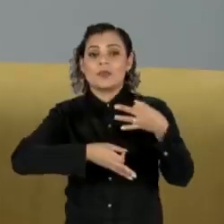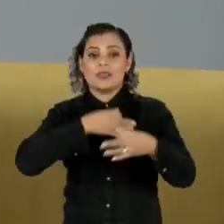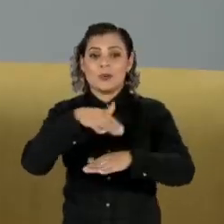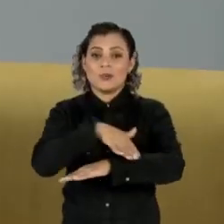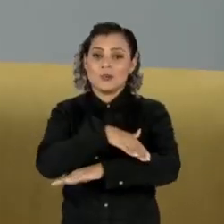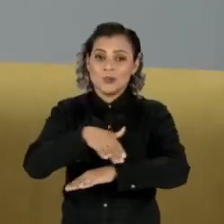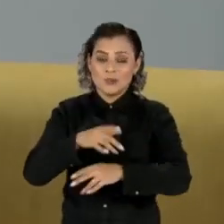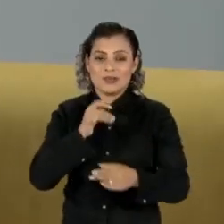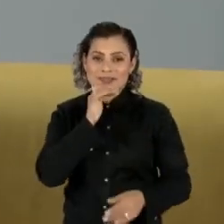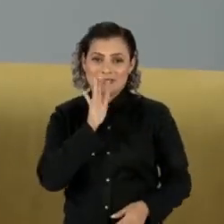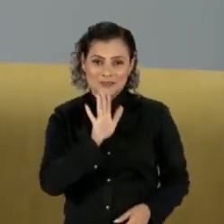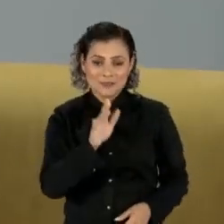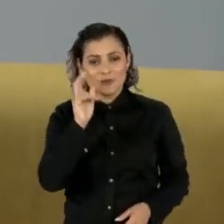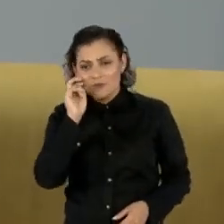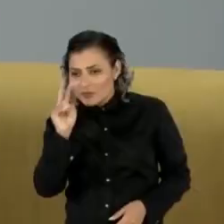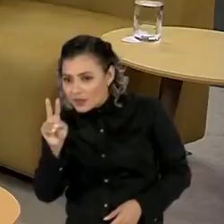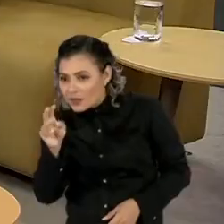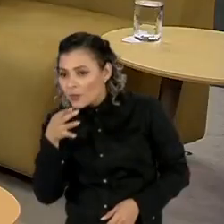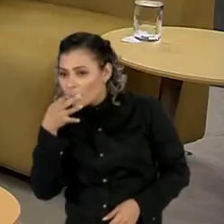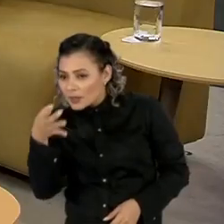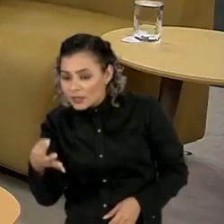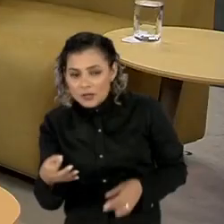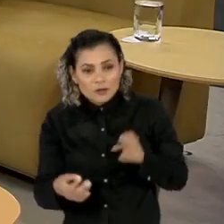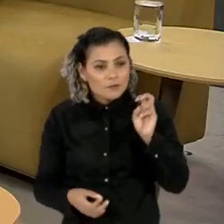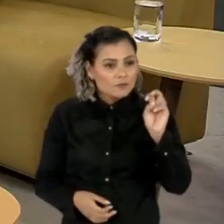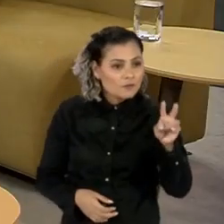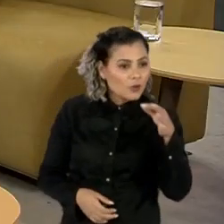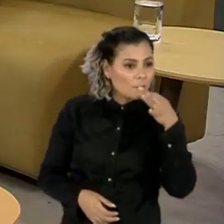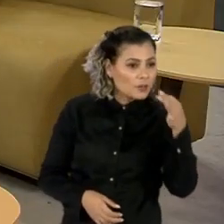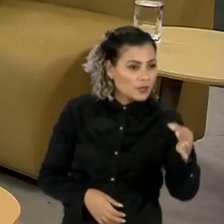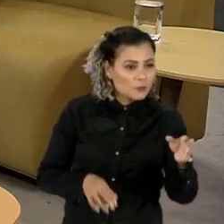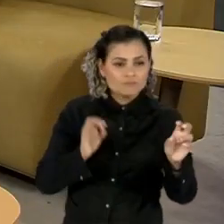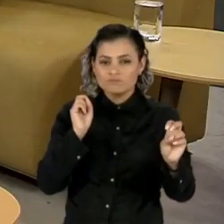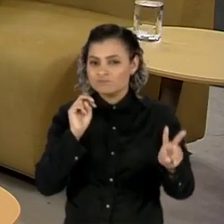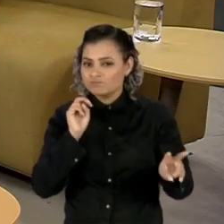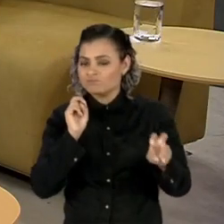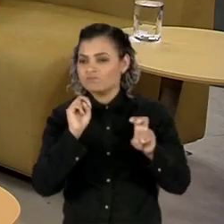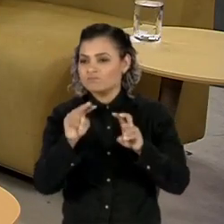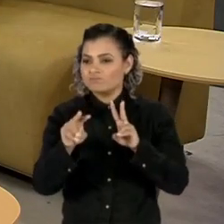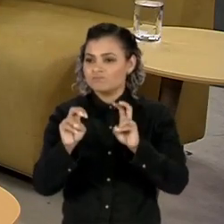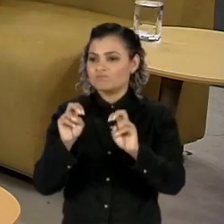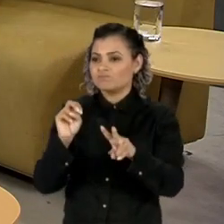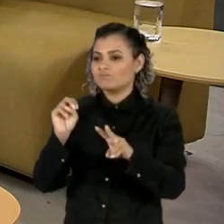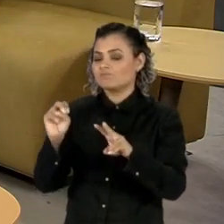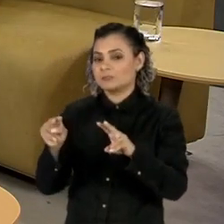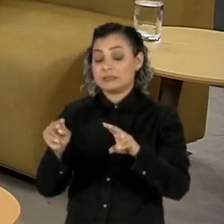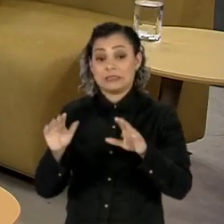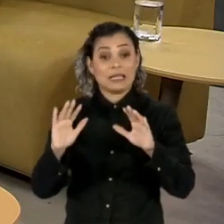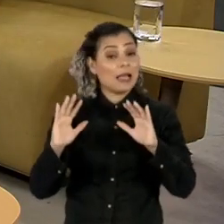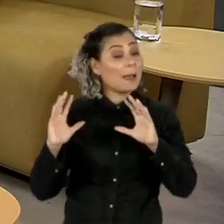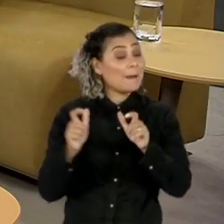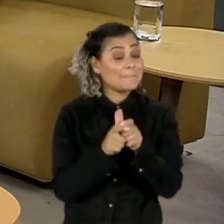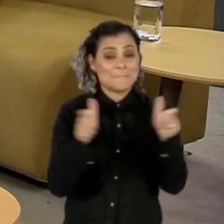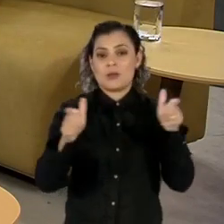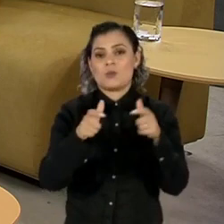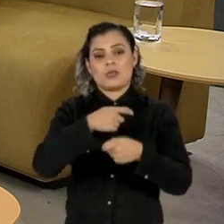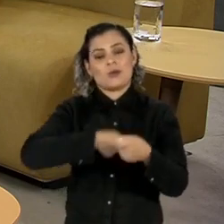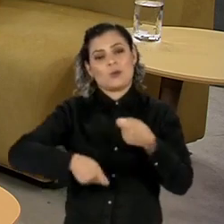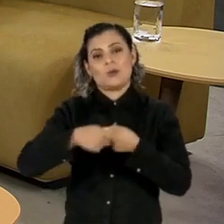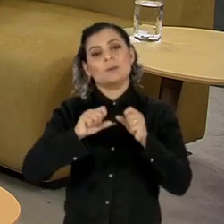tenta ouvir uma gama diversa de opiniões a esse respeito e, em geral, os economistas